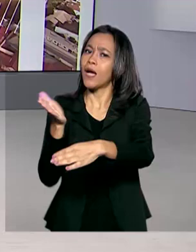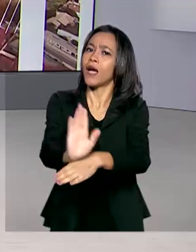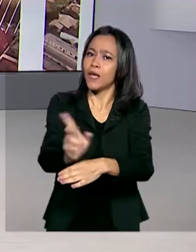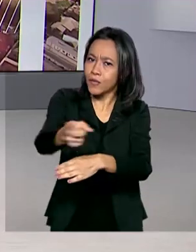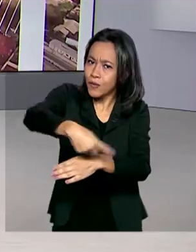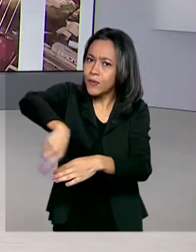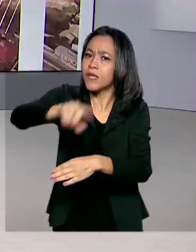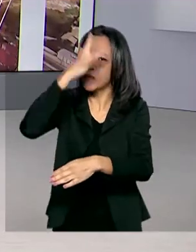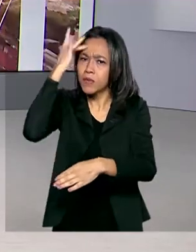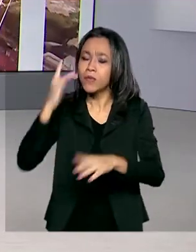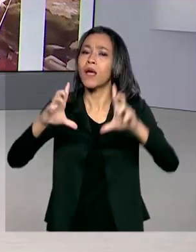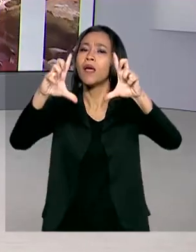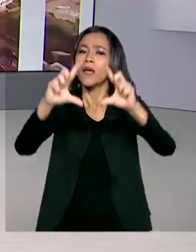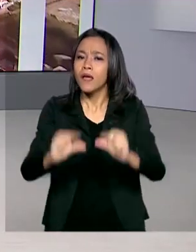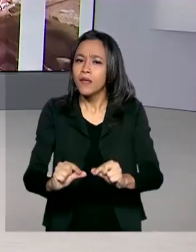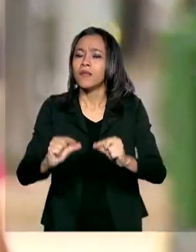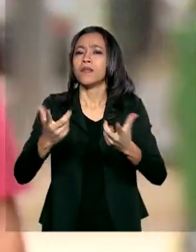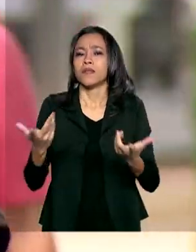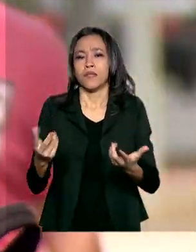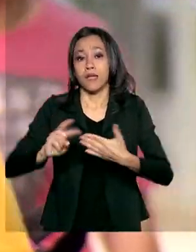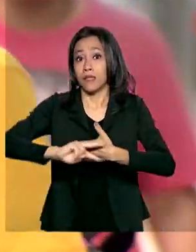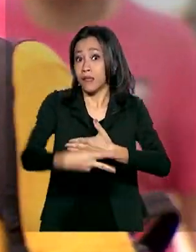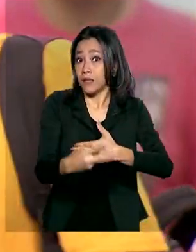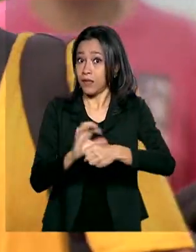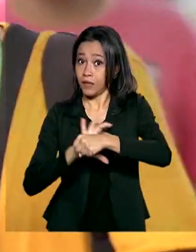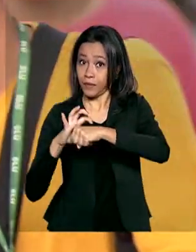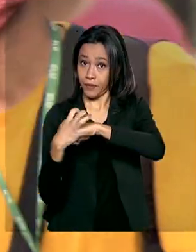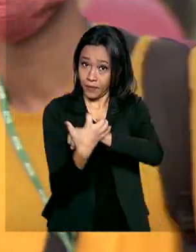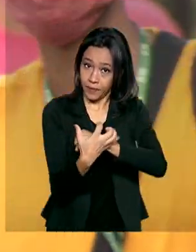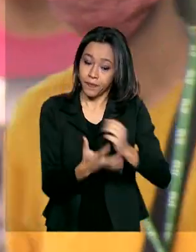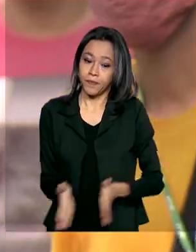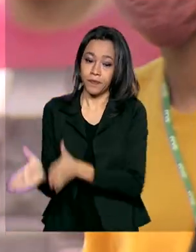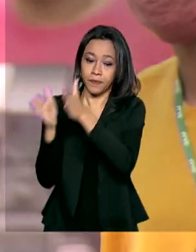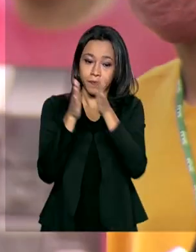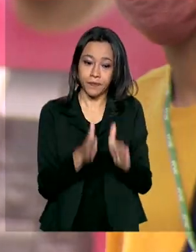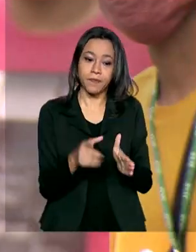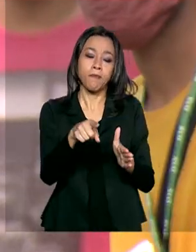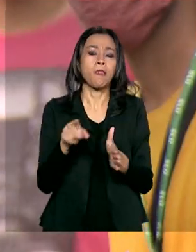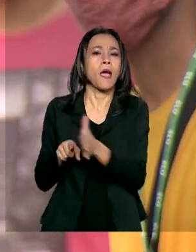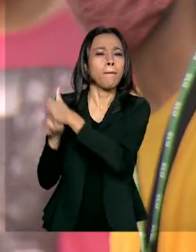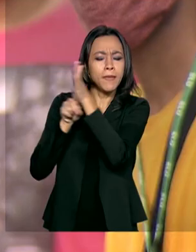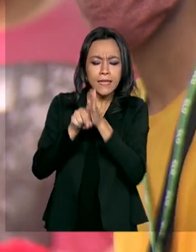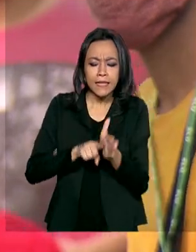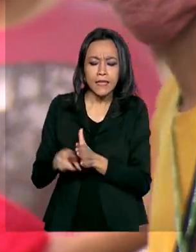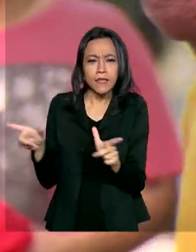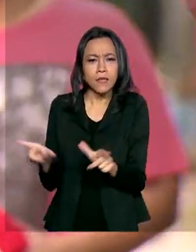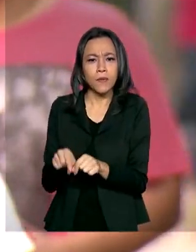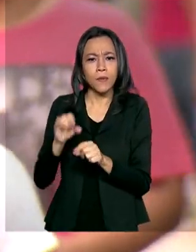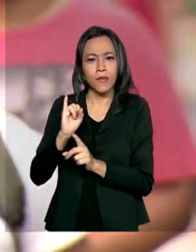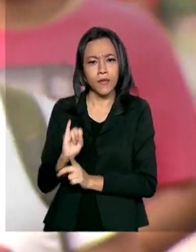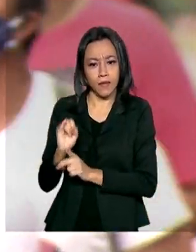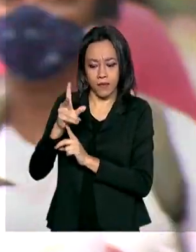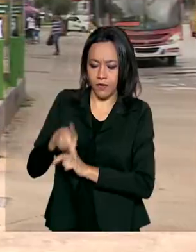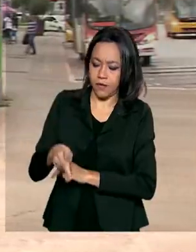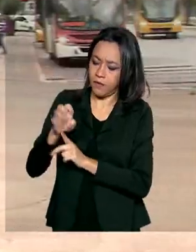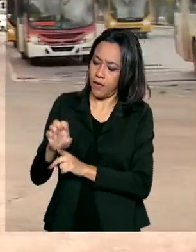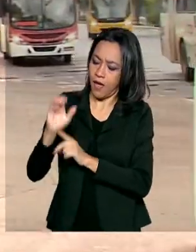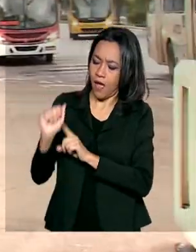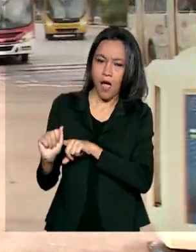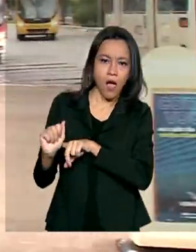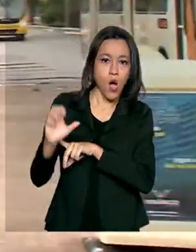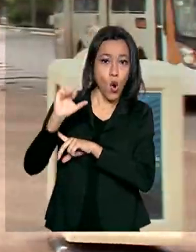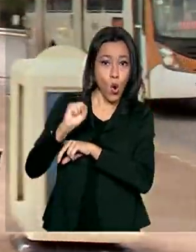a enfrentar a pandemia. O estudo do IPEA aponta que 80% dos brasileiros